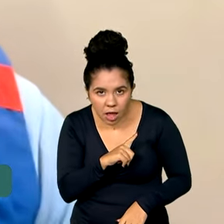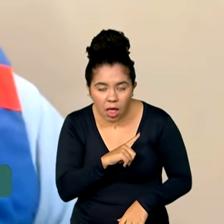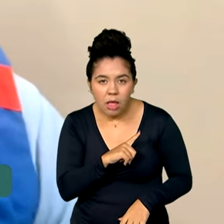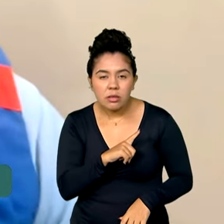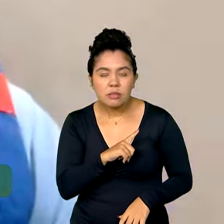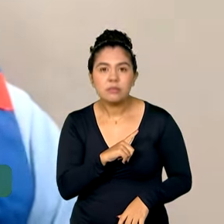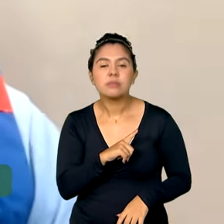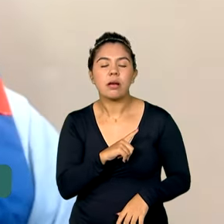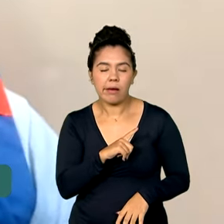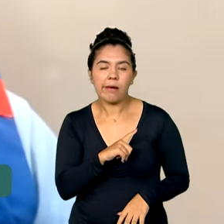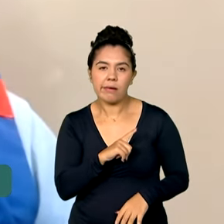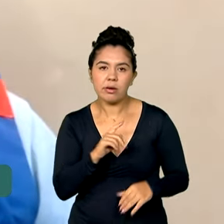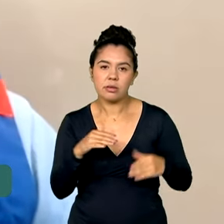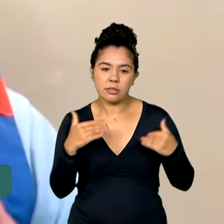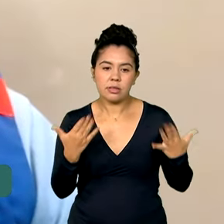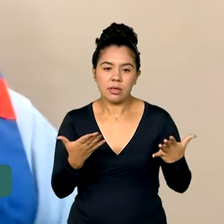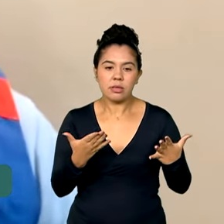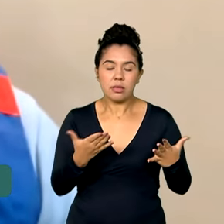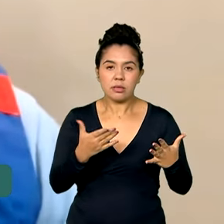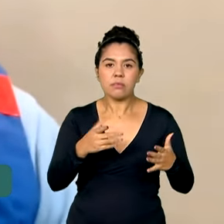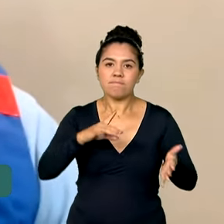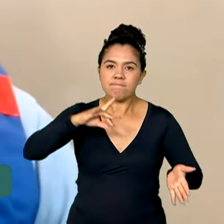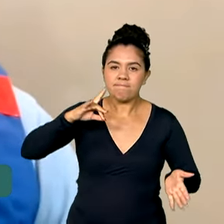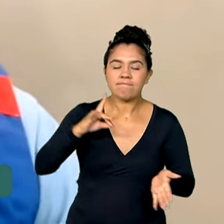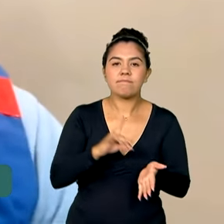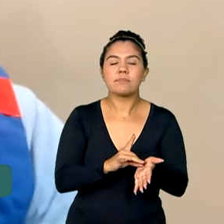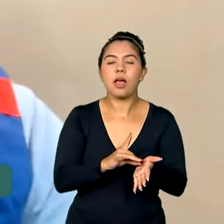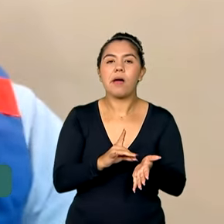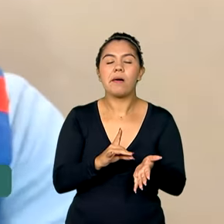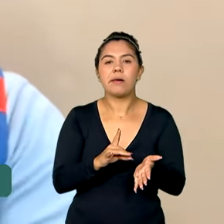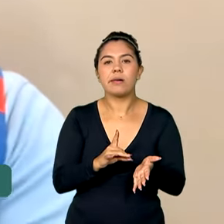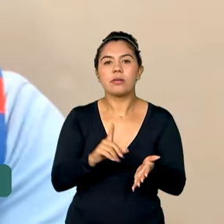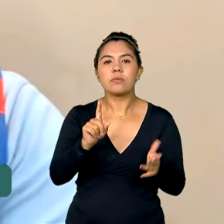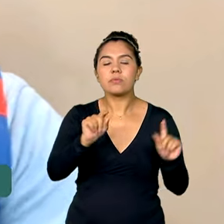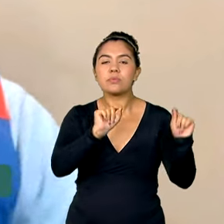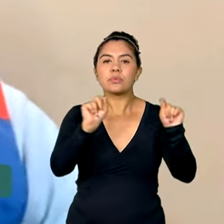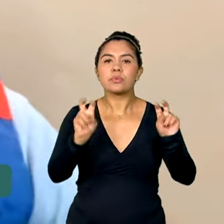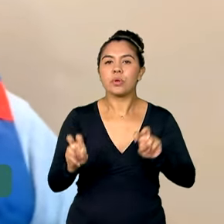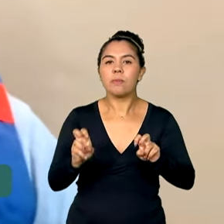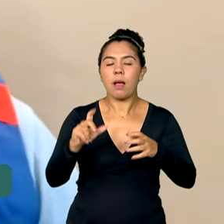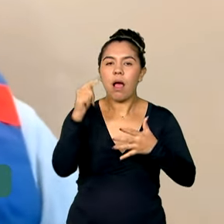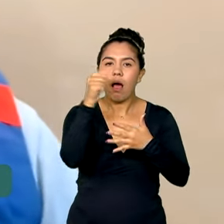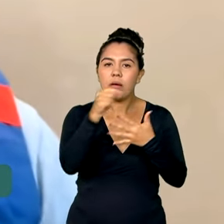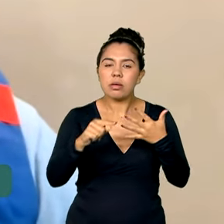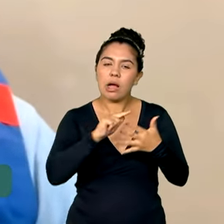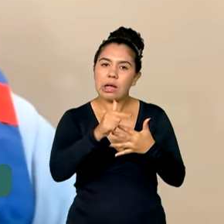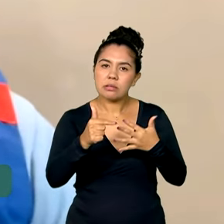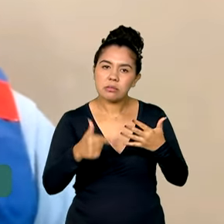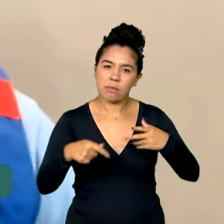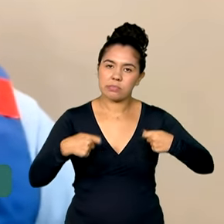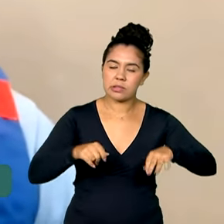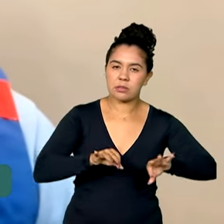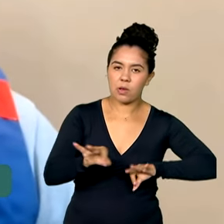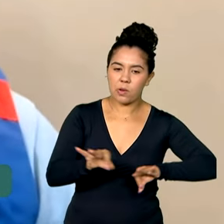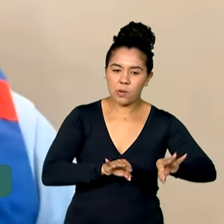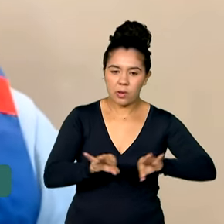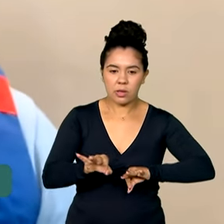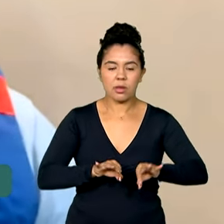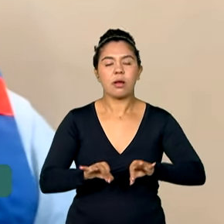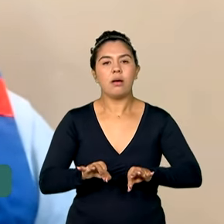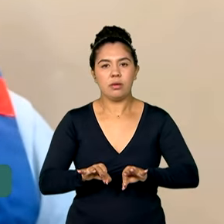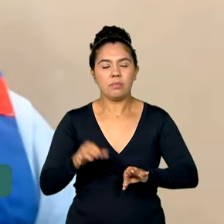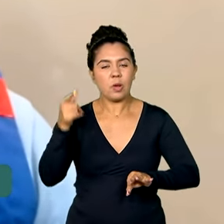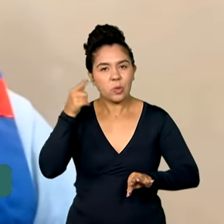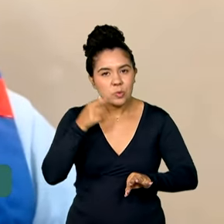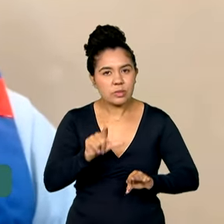contingência, a real dimensão das ações que deverão ser feitas para que a gente possa, aí sim,